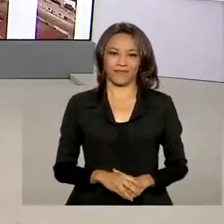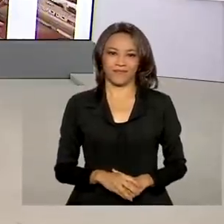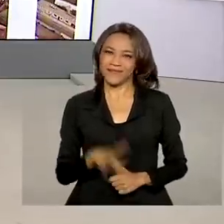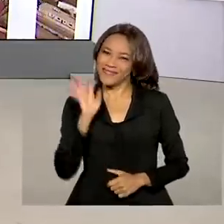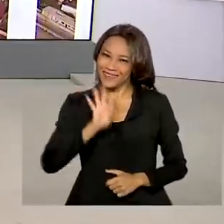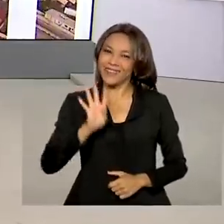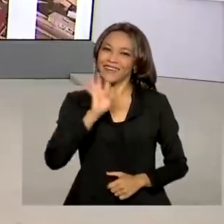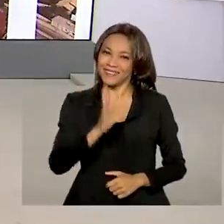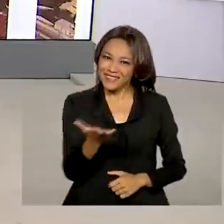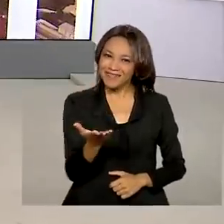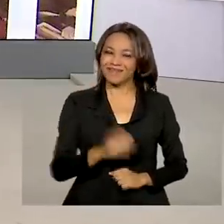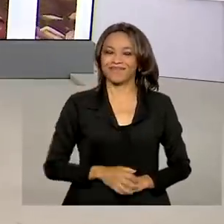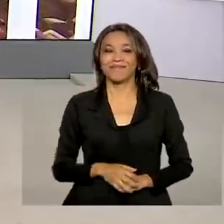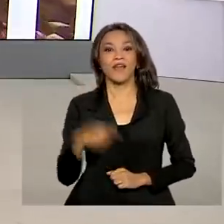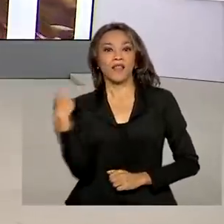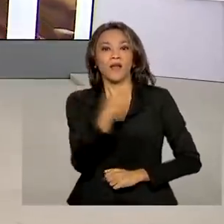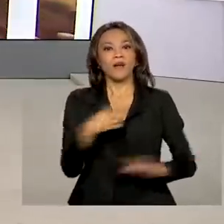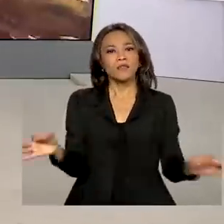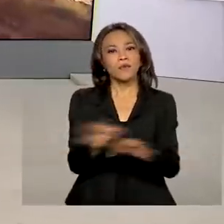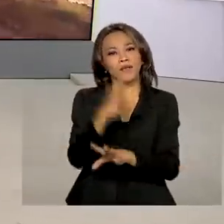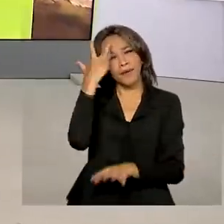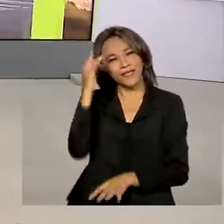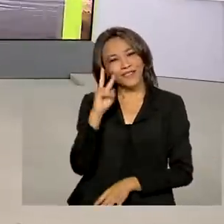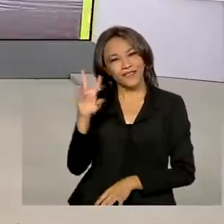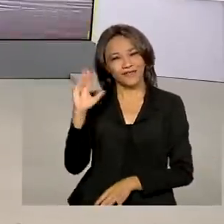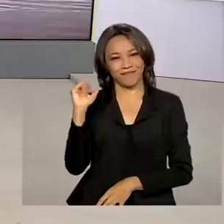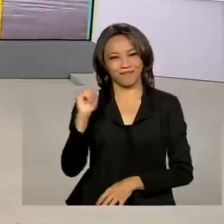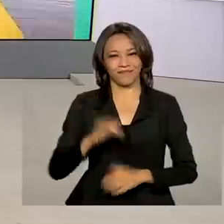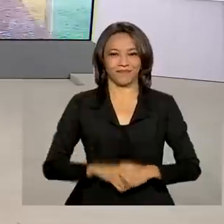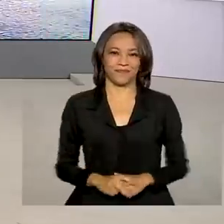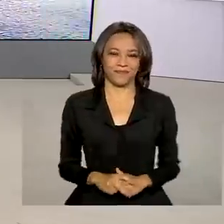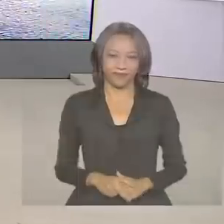Que legal, né? A gente fica por aqui, nos vemos amanhã. Até lá!